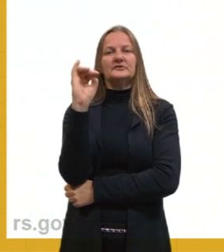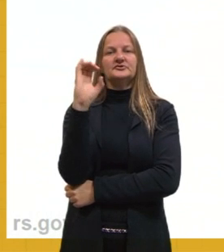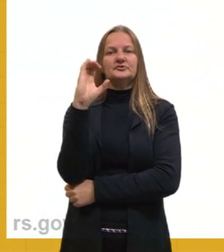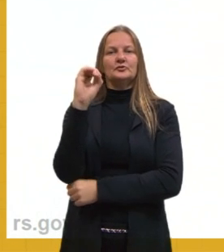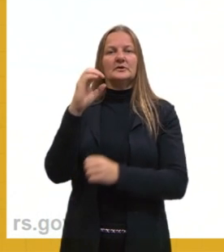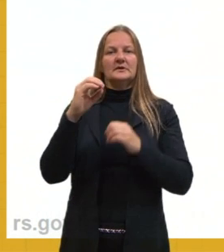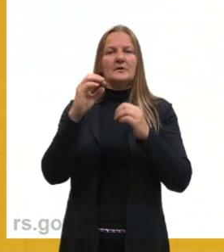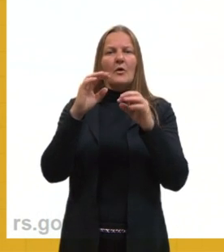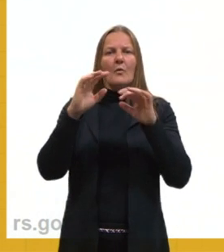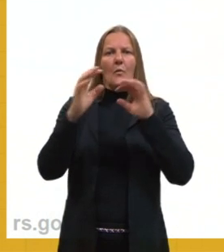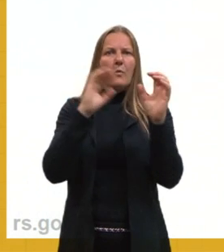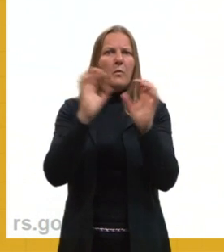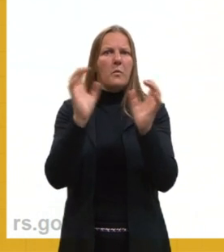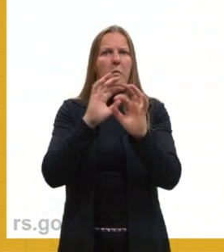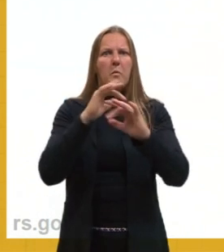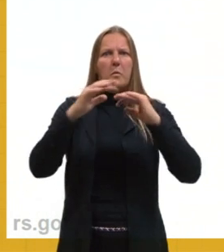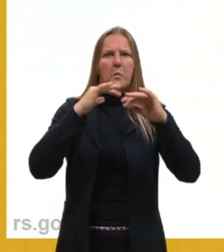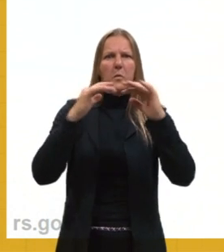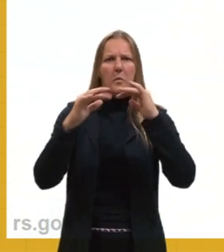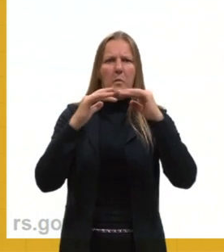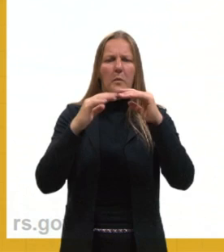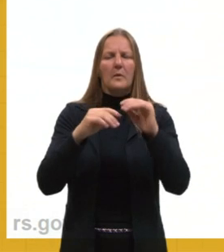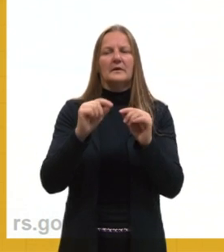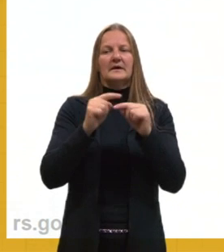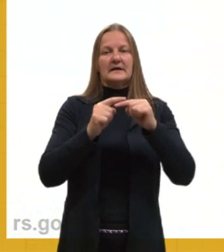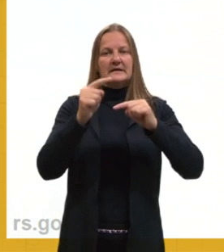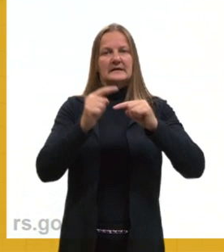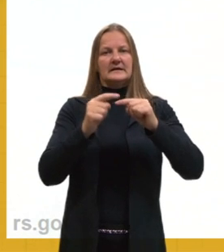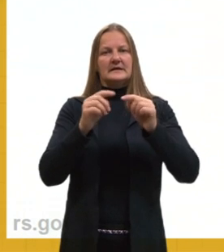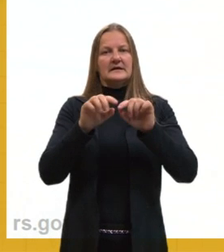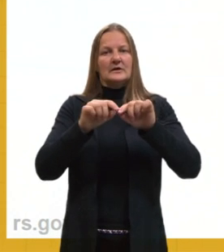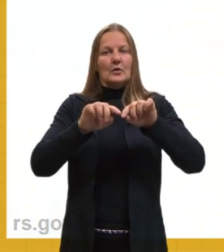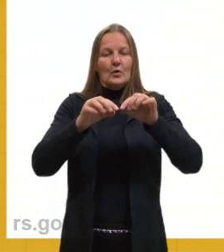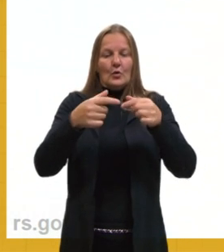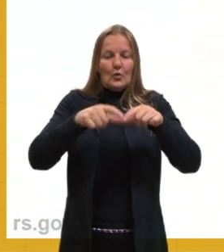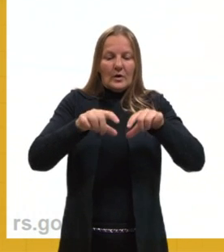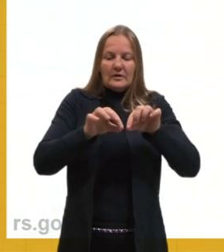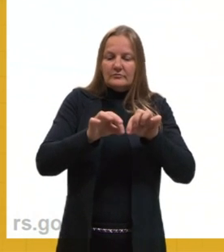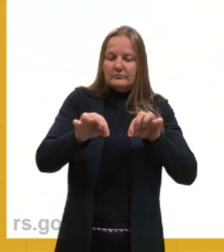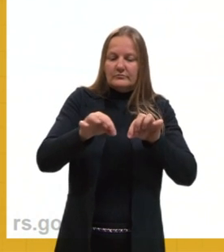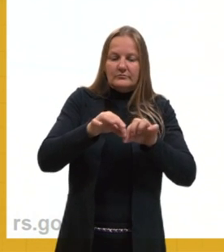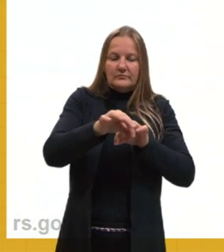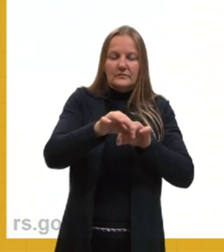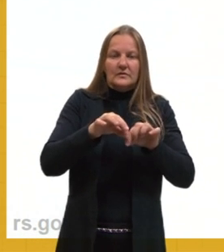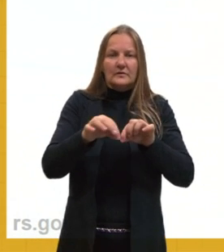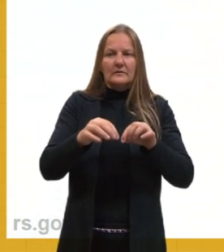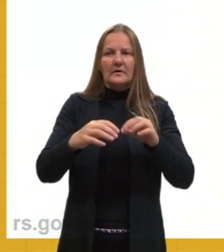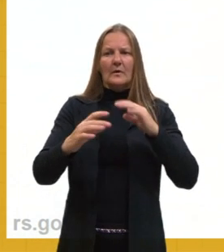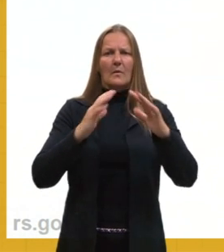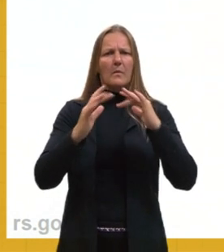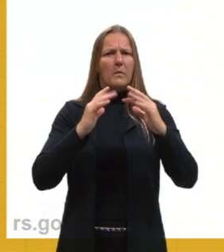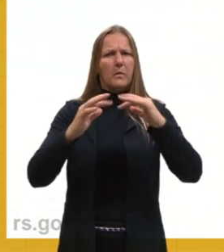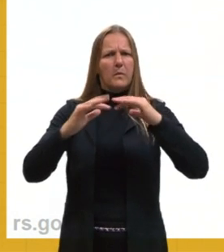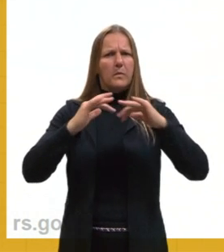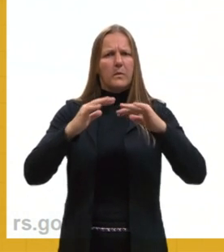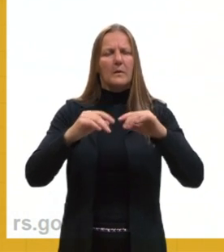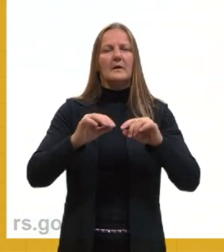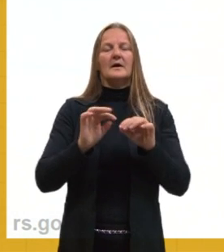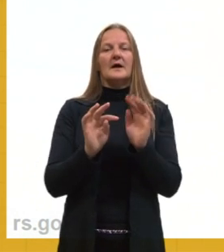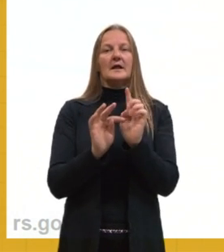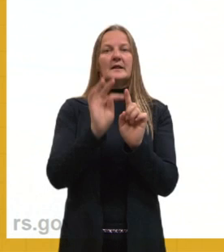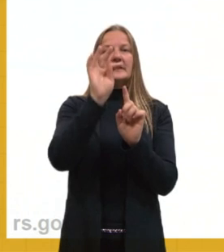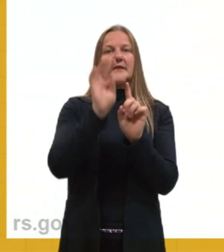agitada estão essas partículas. E o espaço entre essas partículas aumenta. Conforme a gente aumenta a temperatura,